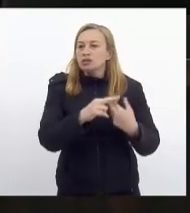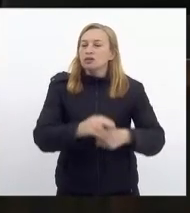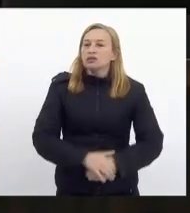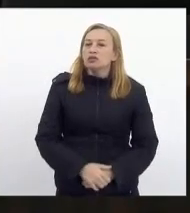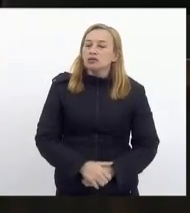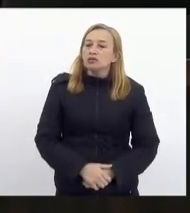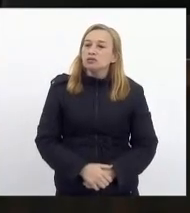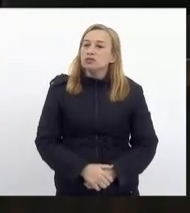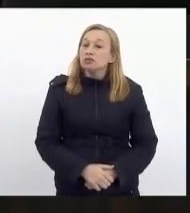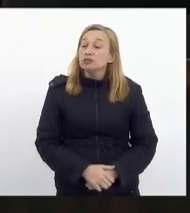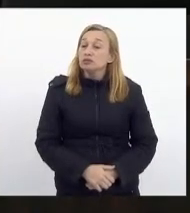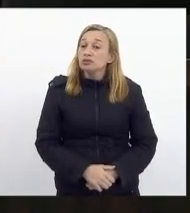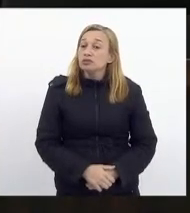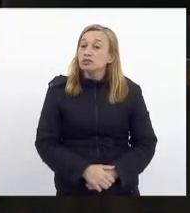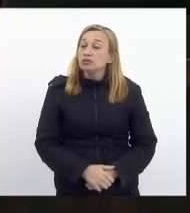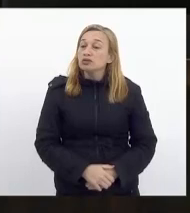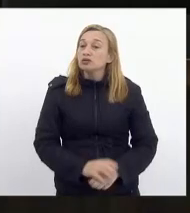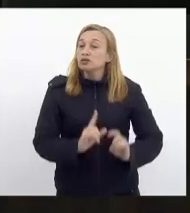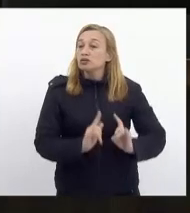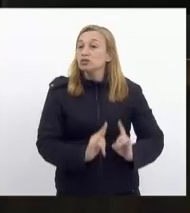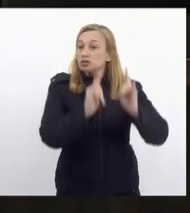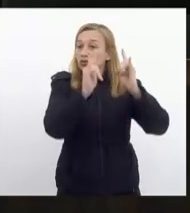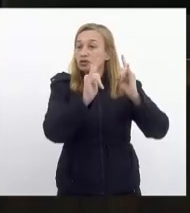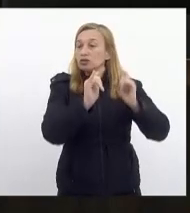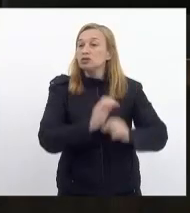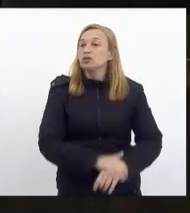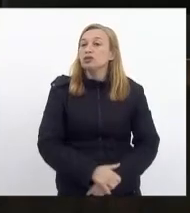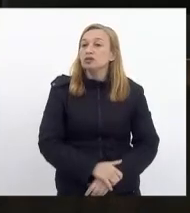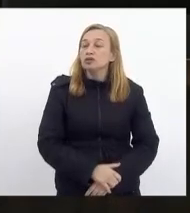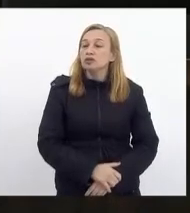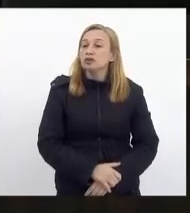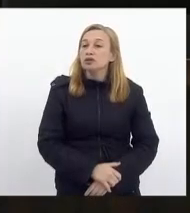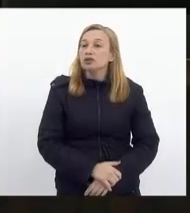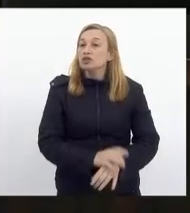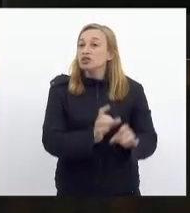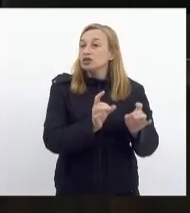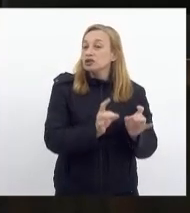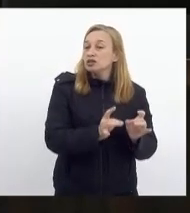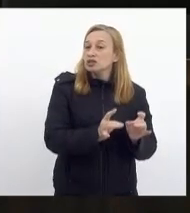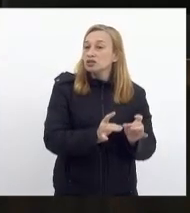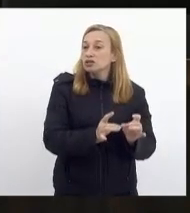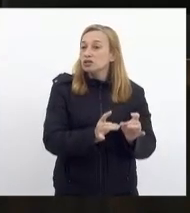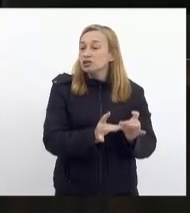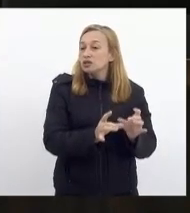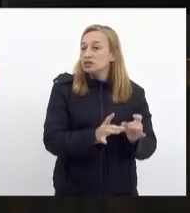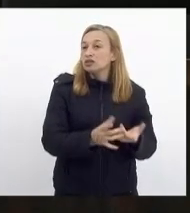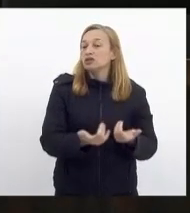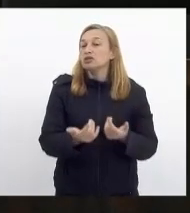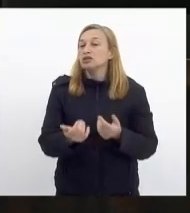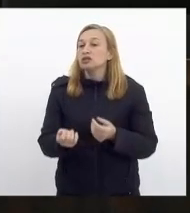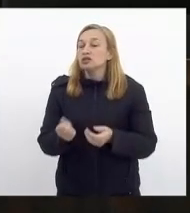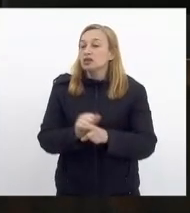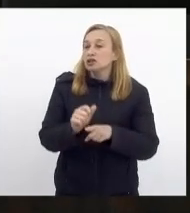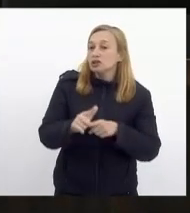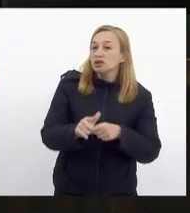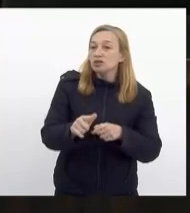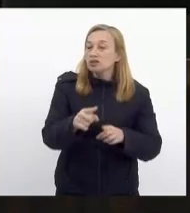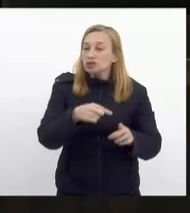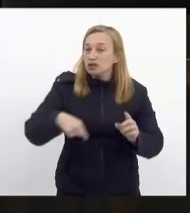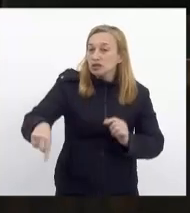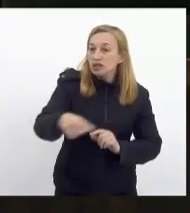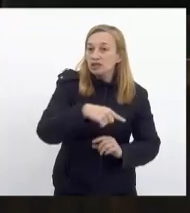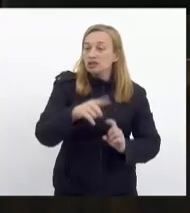de os condomínios residenciais e comerciais afixarem nas áreas comuns e de circulação de